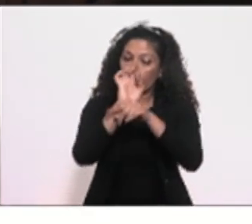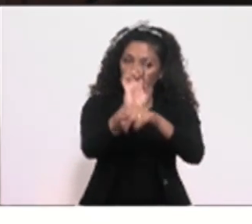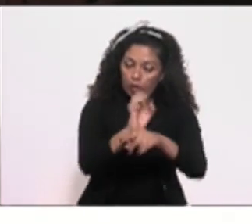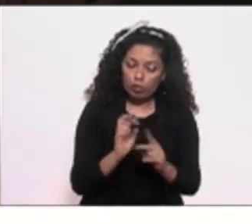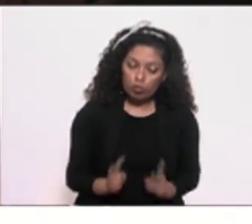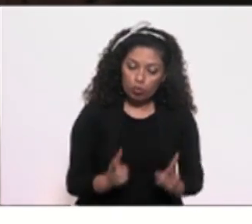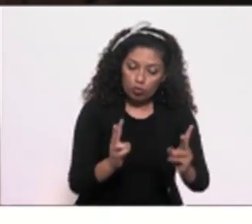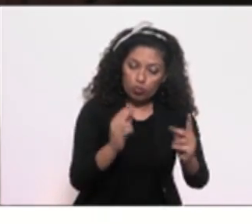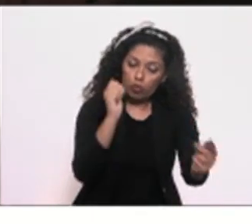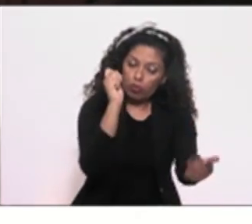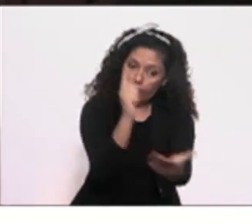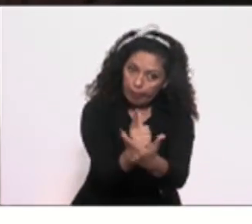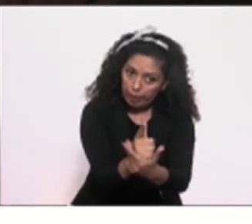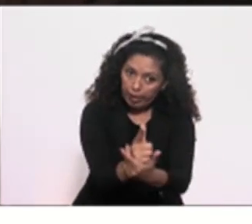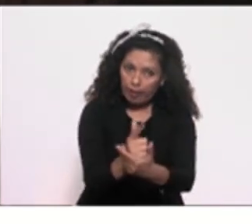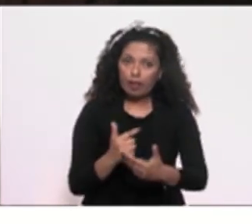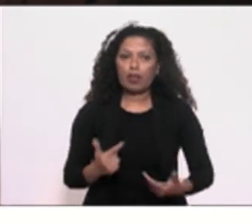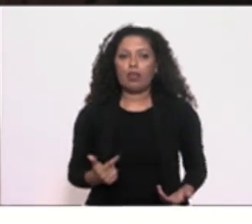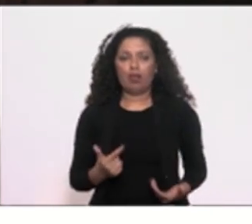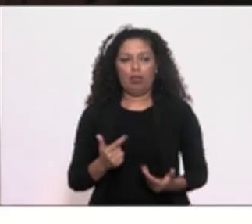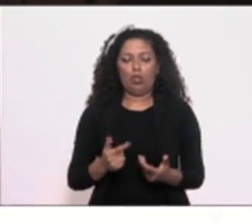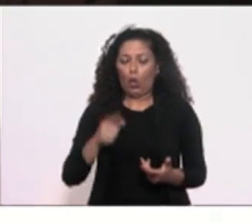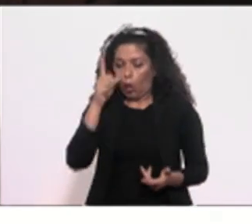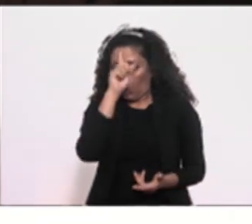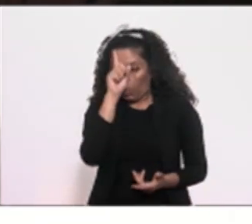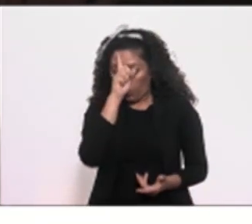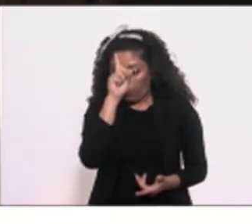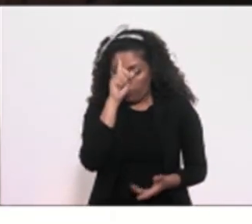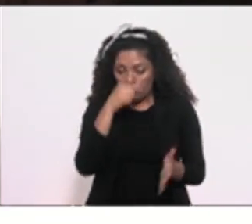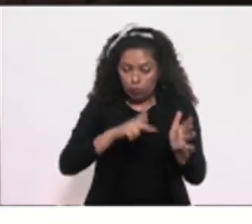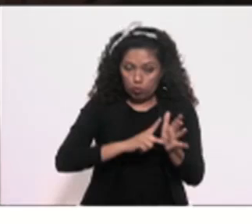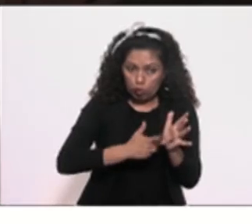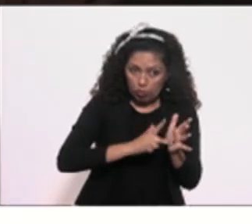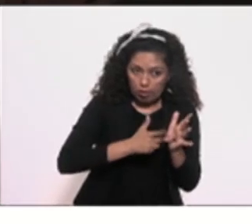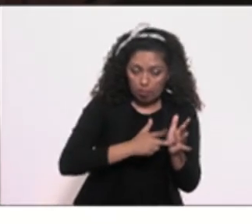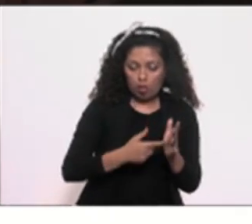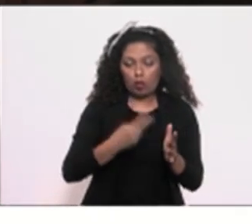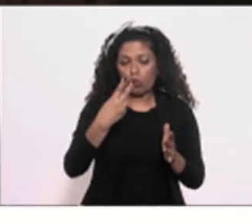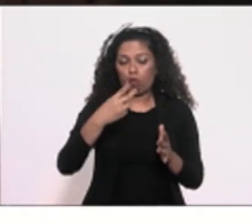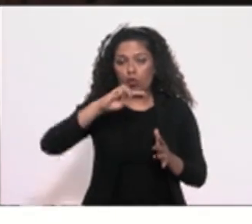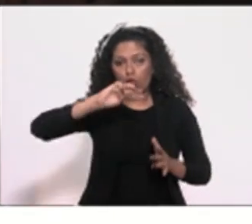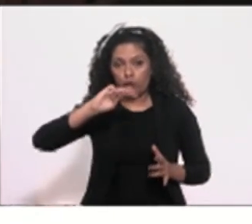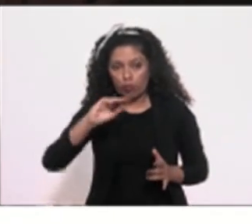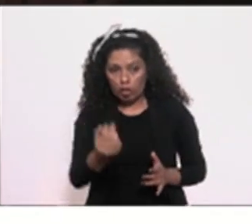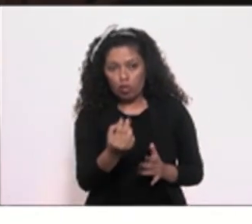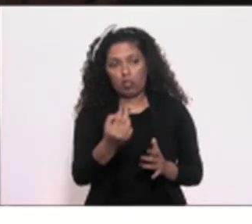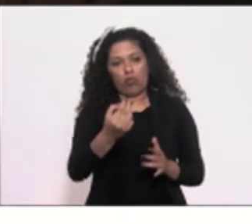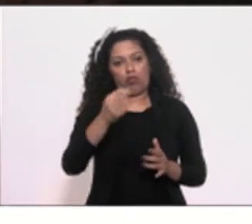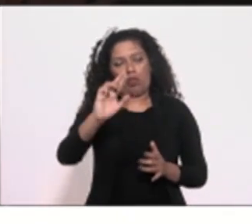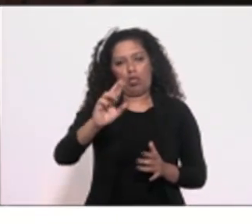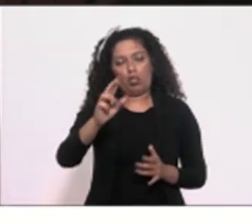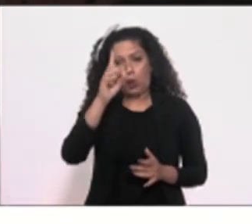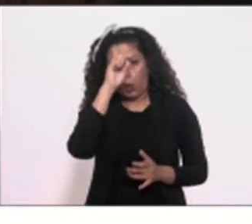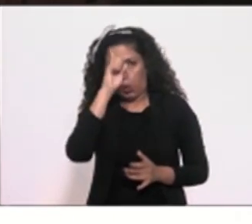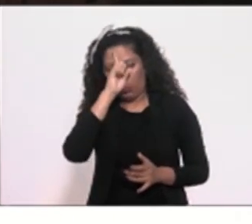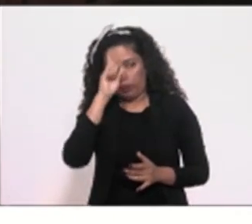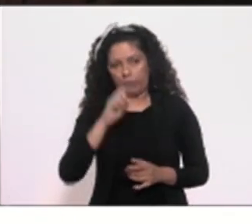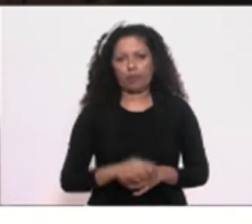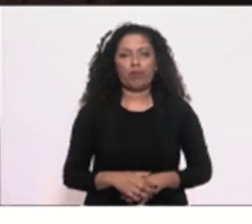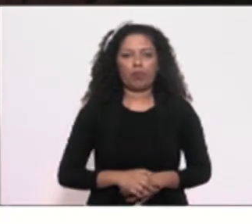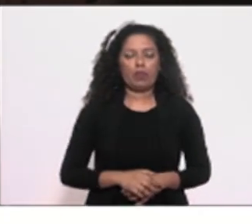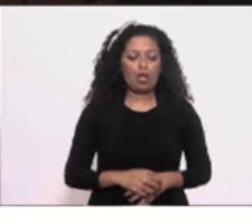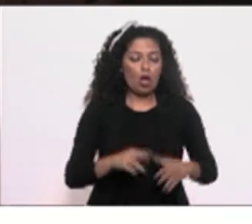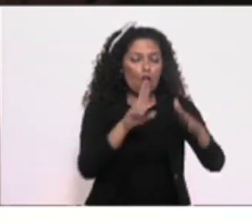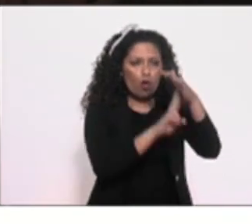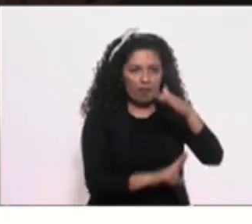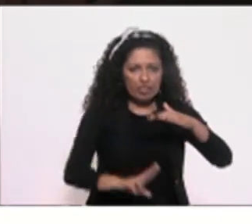disso, gasta mais de 2 milhões de reais por mês. A PUC, através do seu corpo